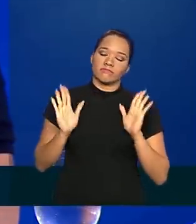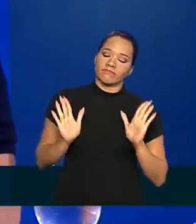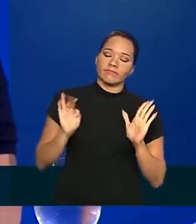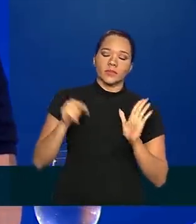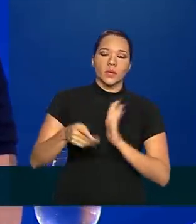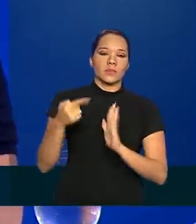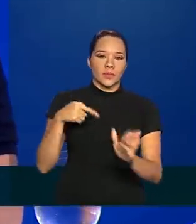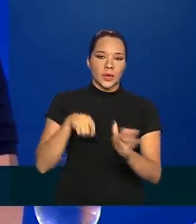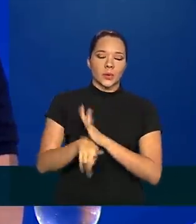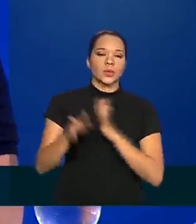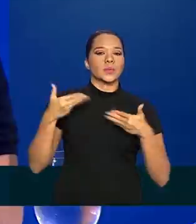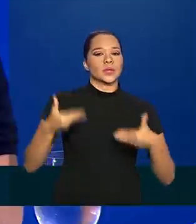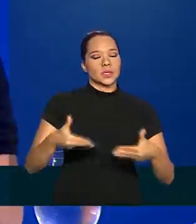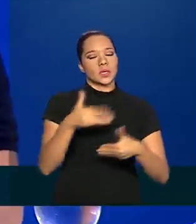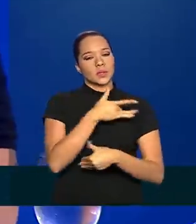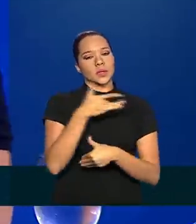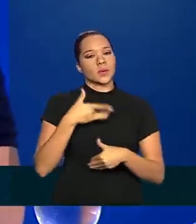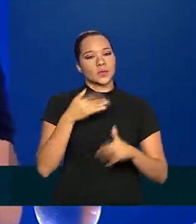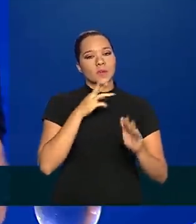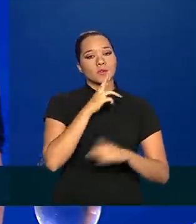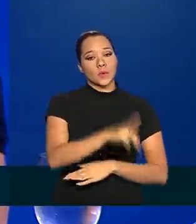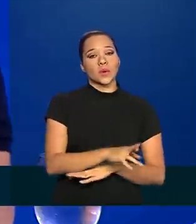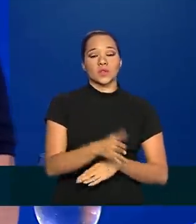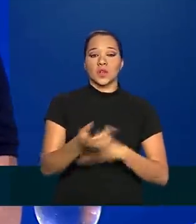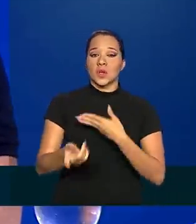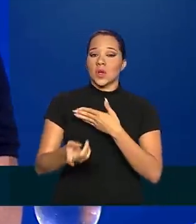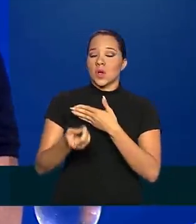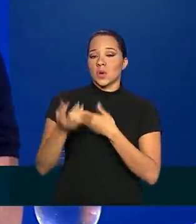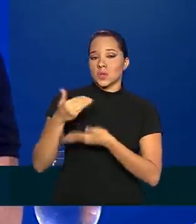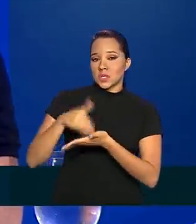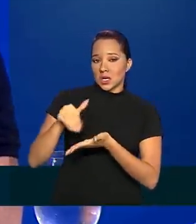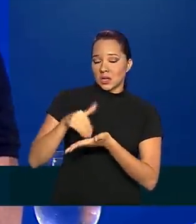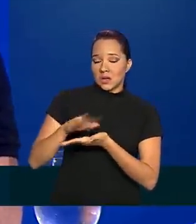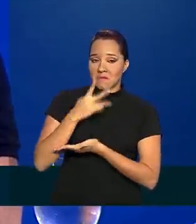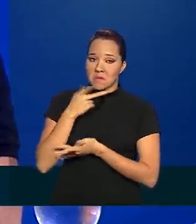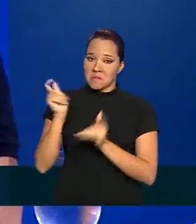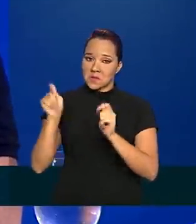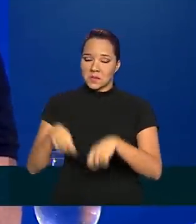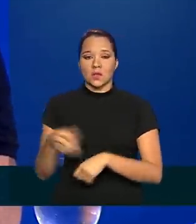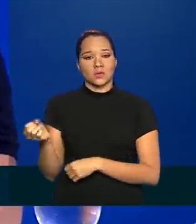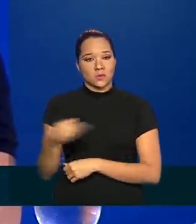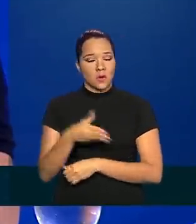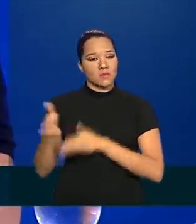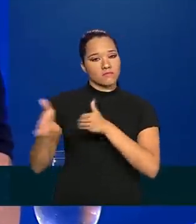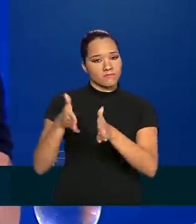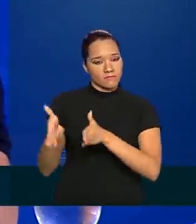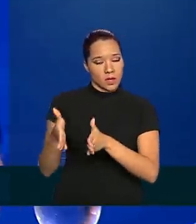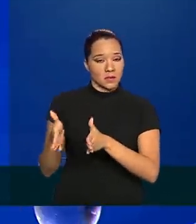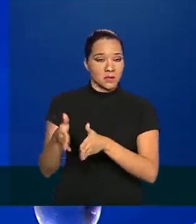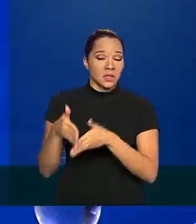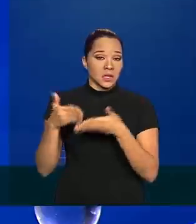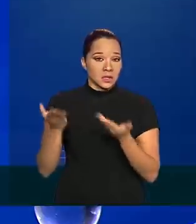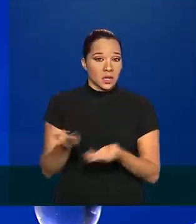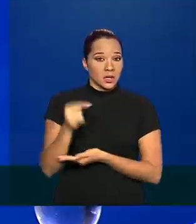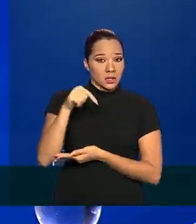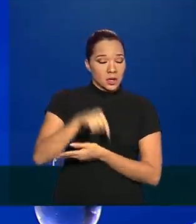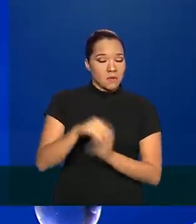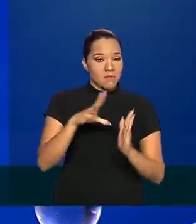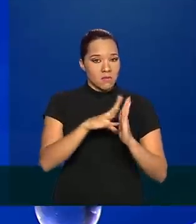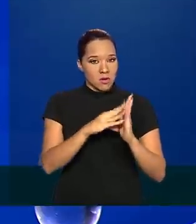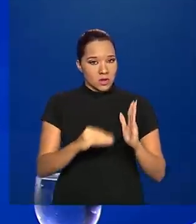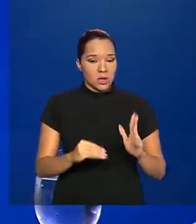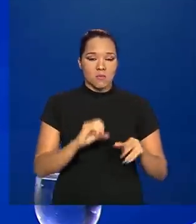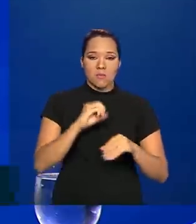uma pergunta que o próprio Ministério vai responder. O secretário, no começo, falou da possibilidade de novas fases. Tanto sendo neste modelo